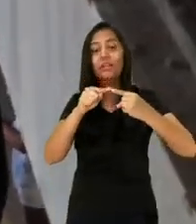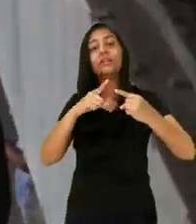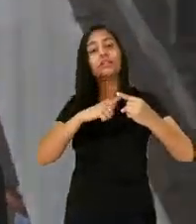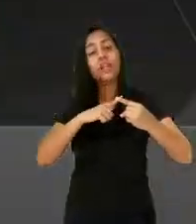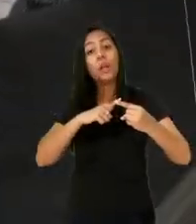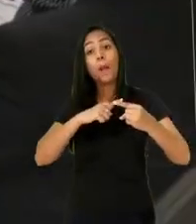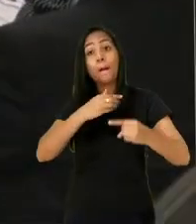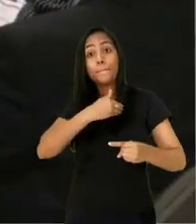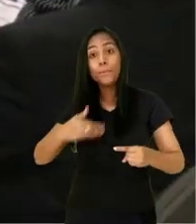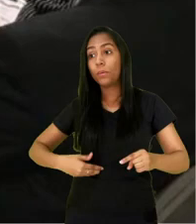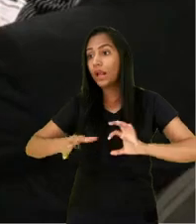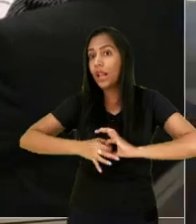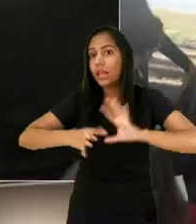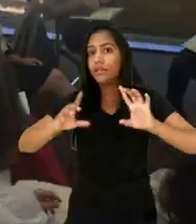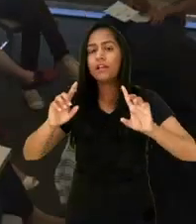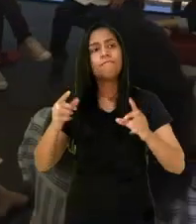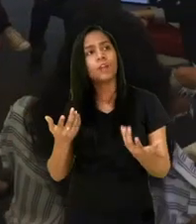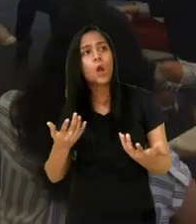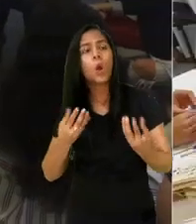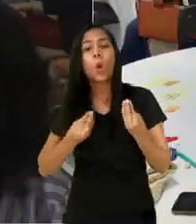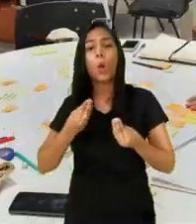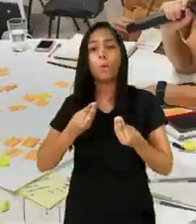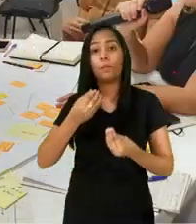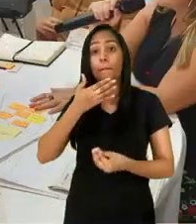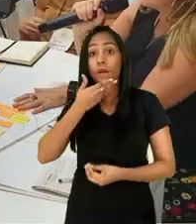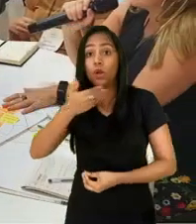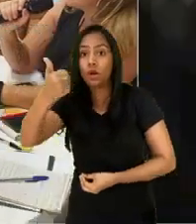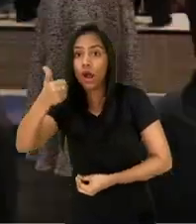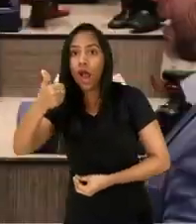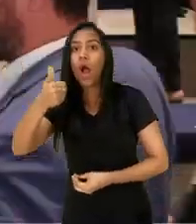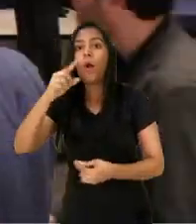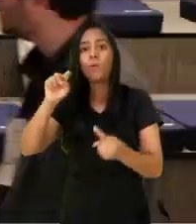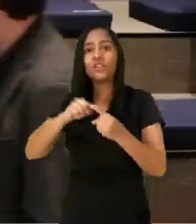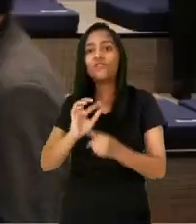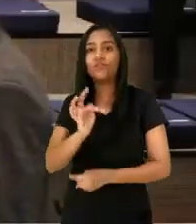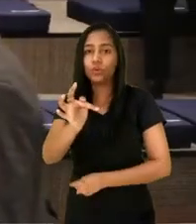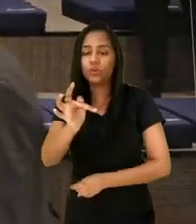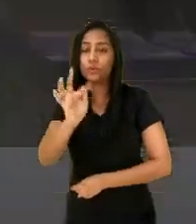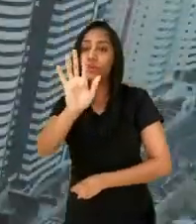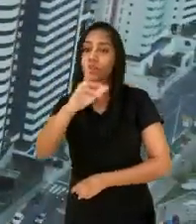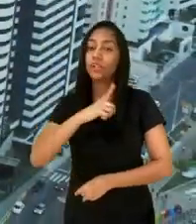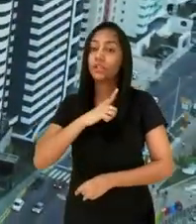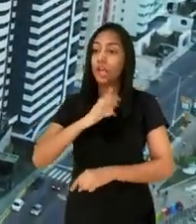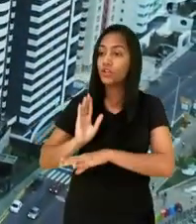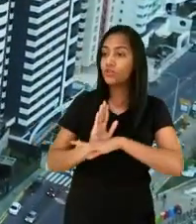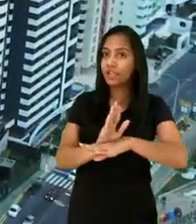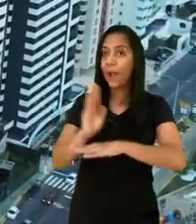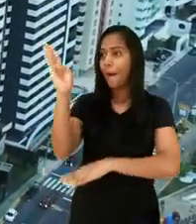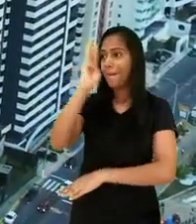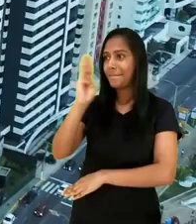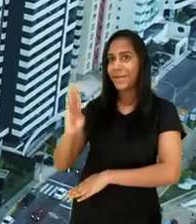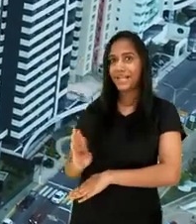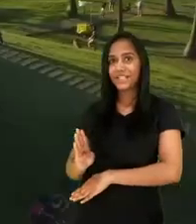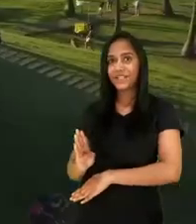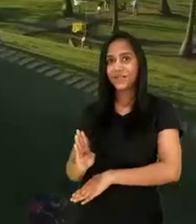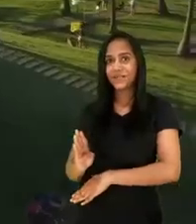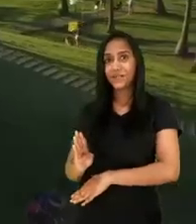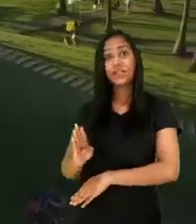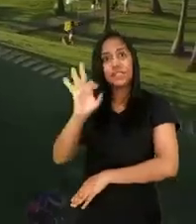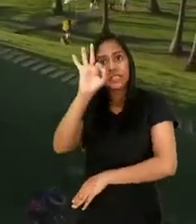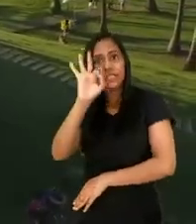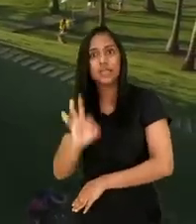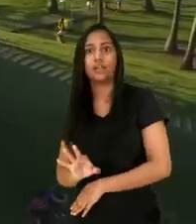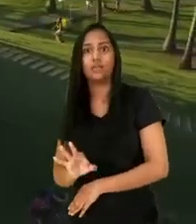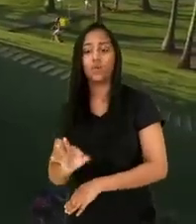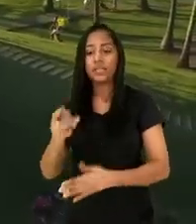objetivos representam uma agenda pública para enfrentar os desafios encontrados nas cidades brasileiras. A partir deles, podemos